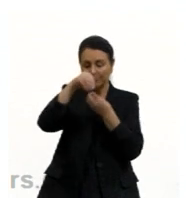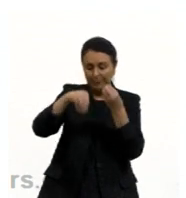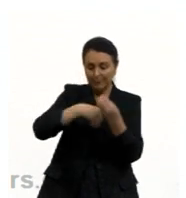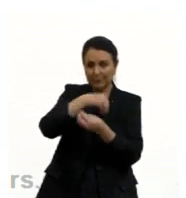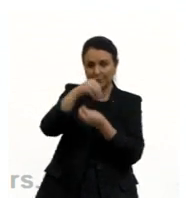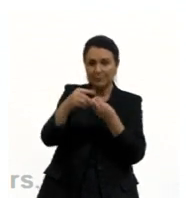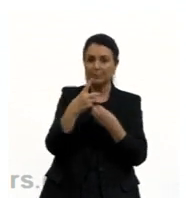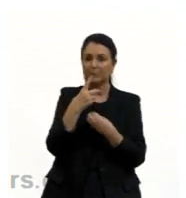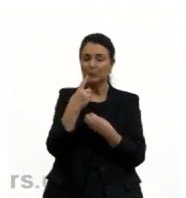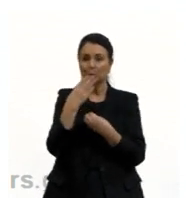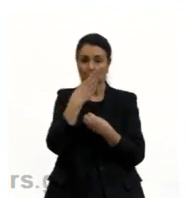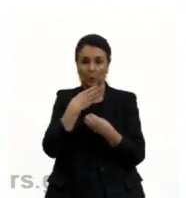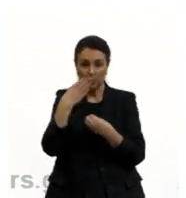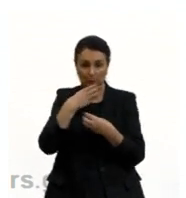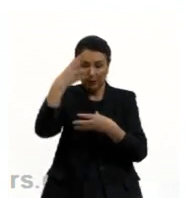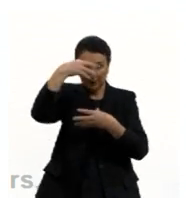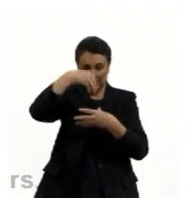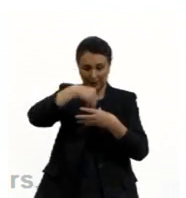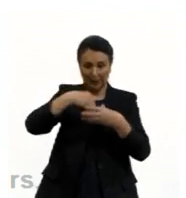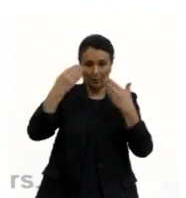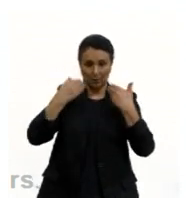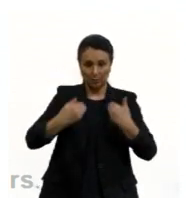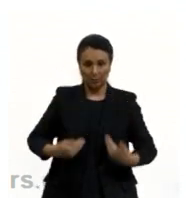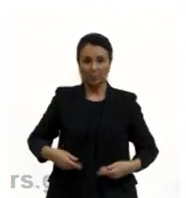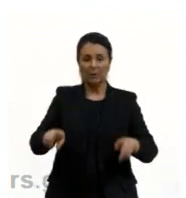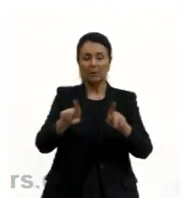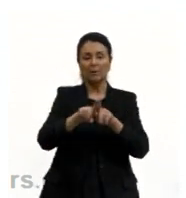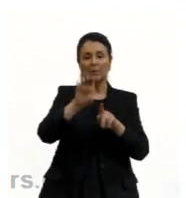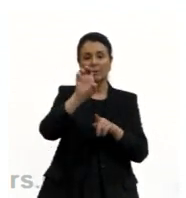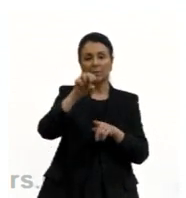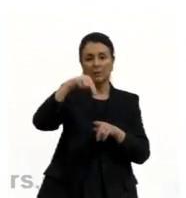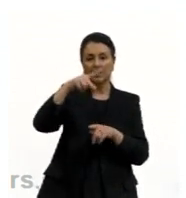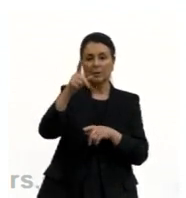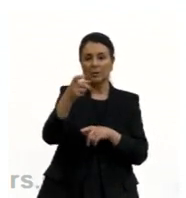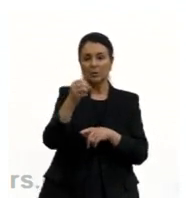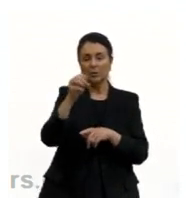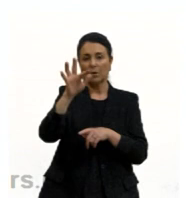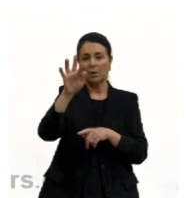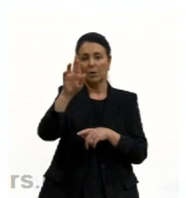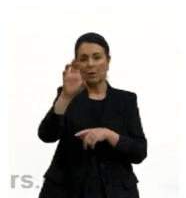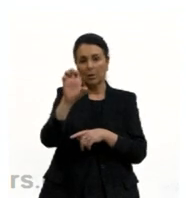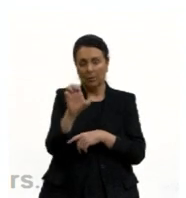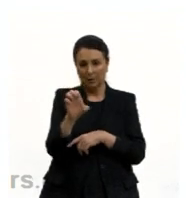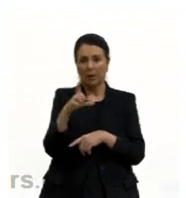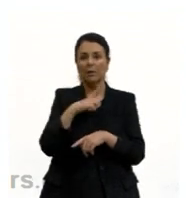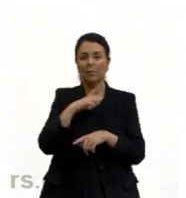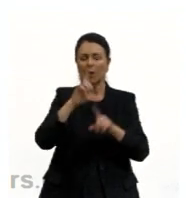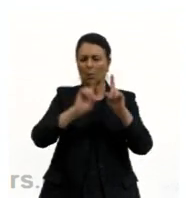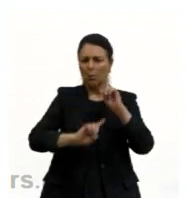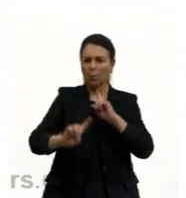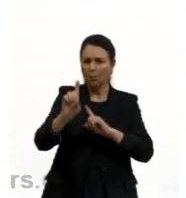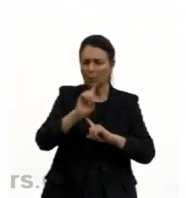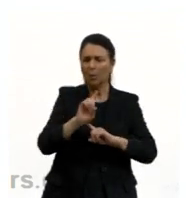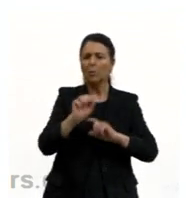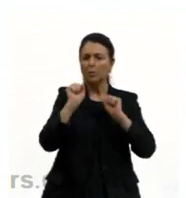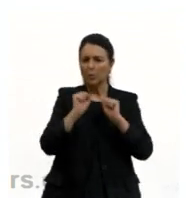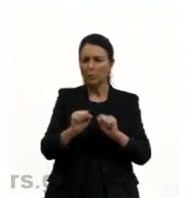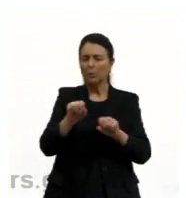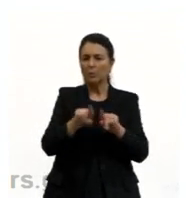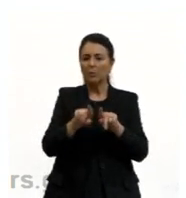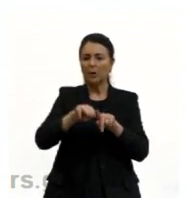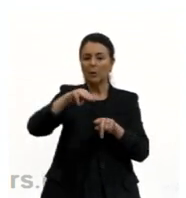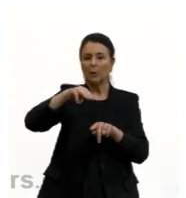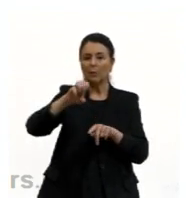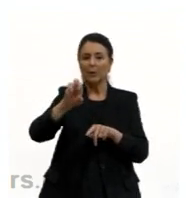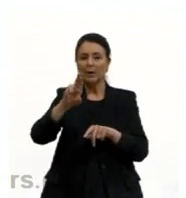dentro do nosso organismo. O enxofre, que elimina os metais pesados, que de alguma forma a gente acaba consumindo. Um mercúrio,